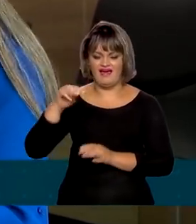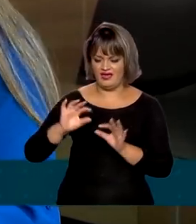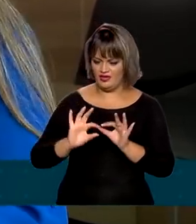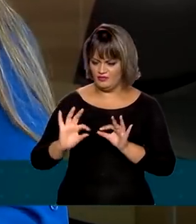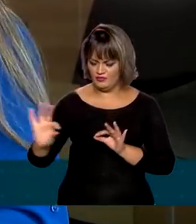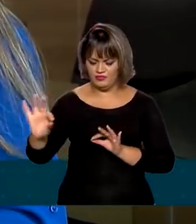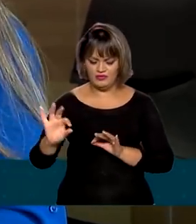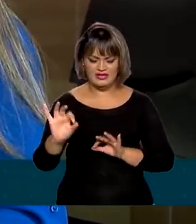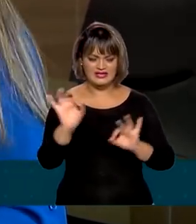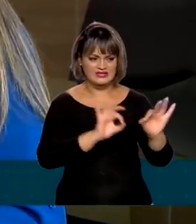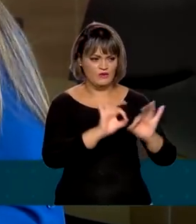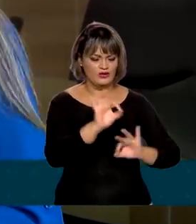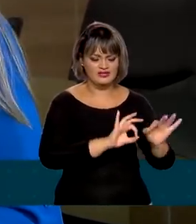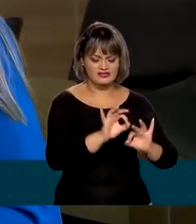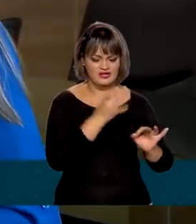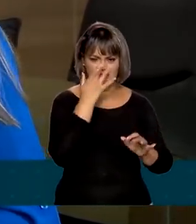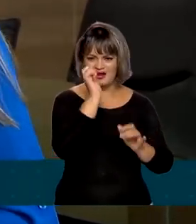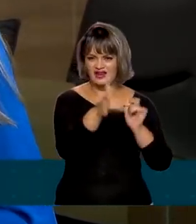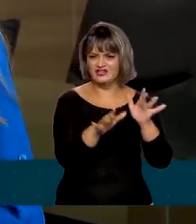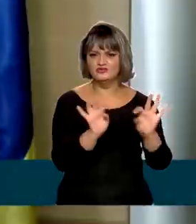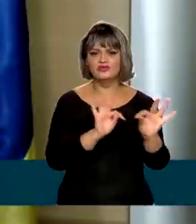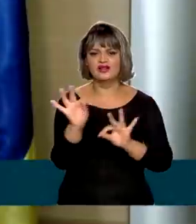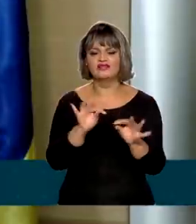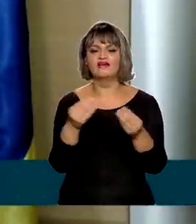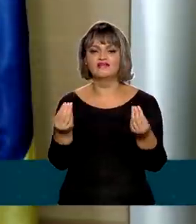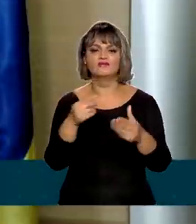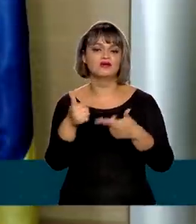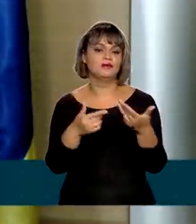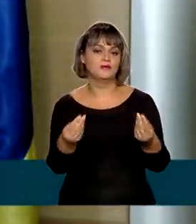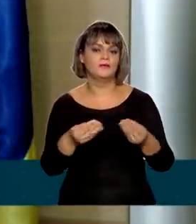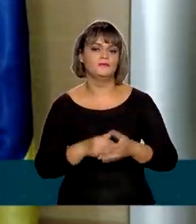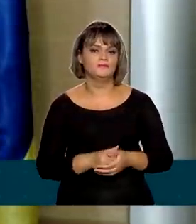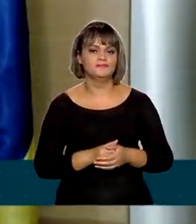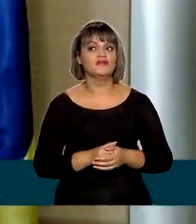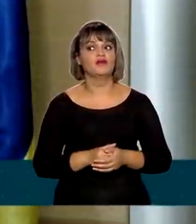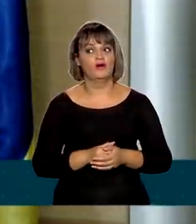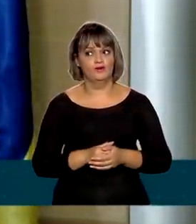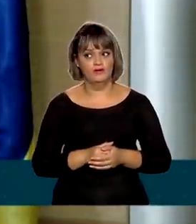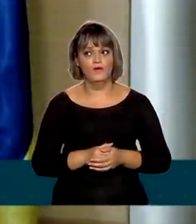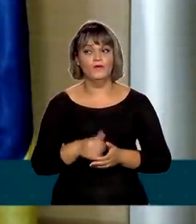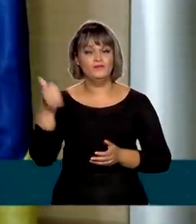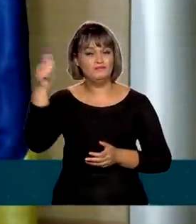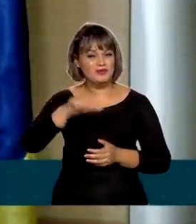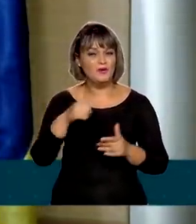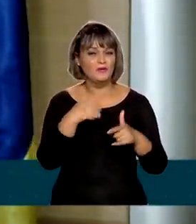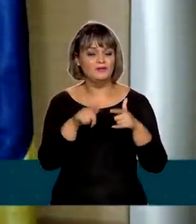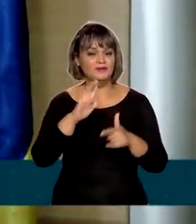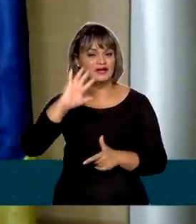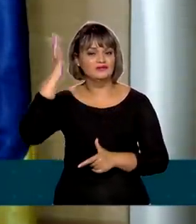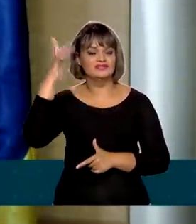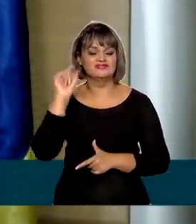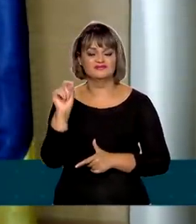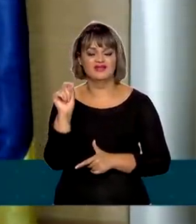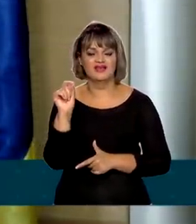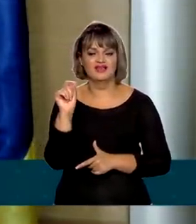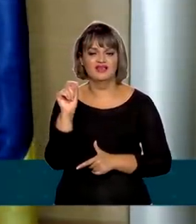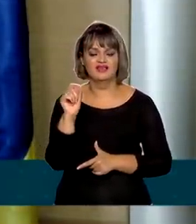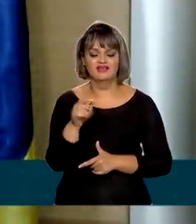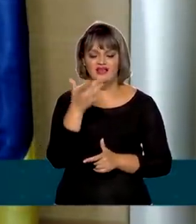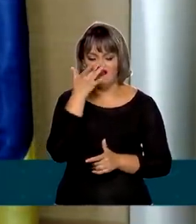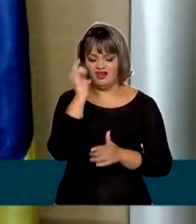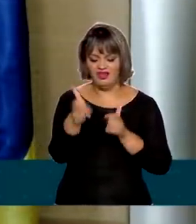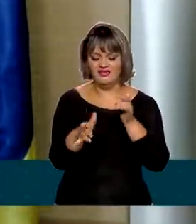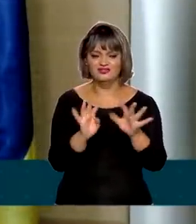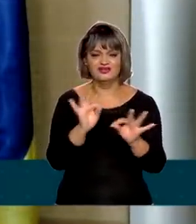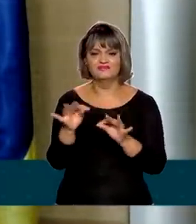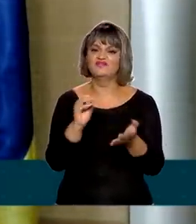esgoto. Como é que tem sido o trabalho nessa frente? Olha, eu acho que a maior tragédia ambiental do Brasil é a falta de esgotos para quase